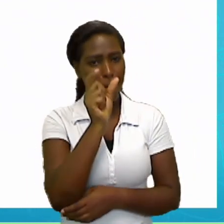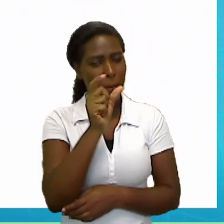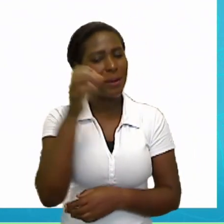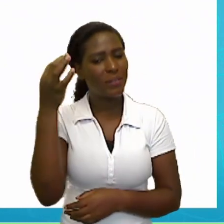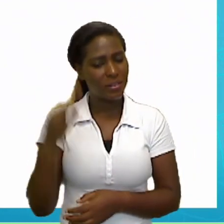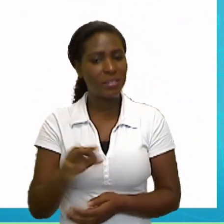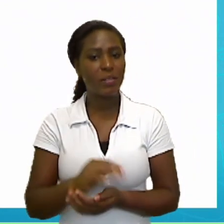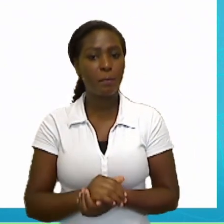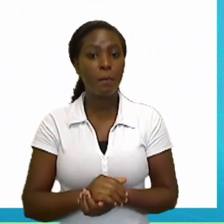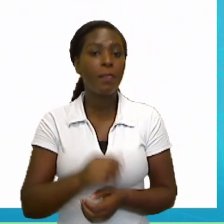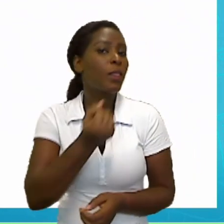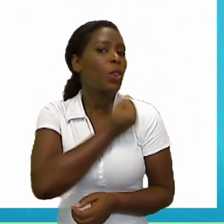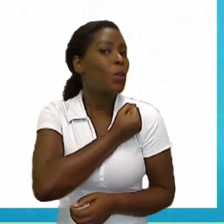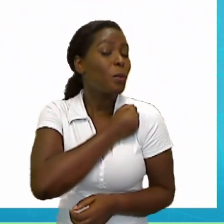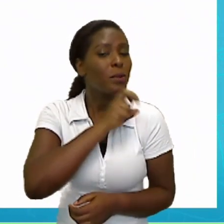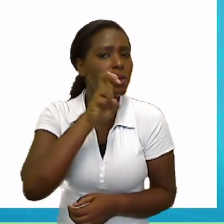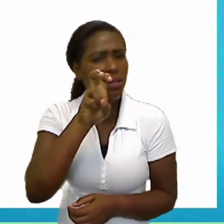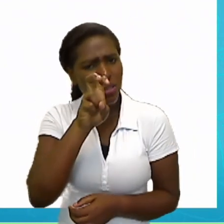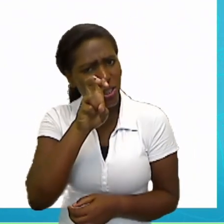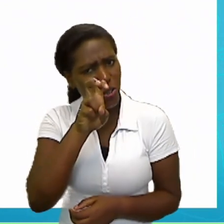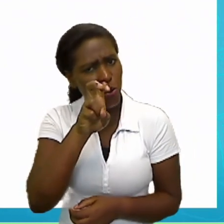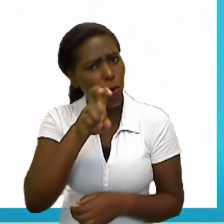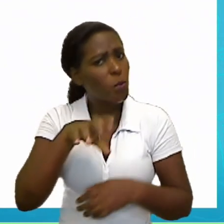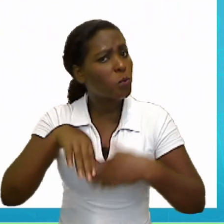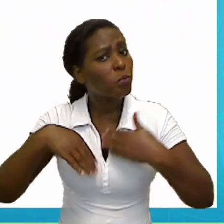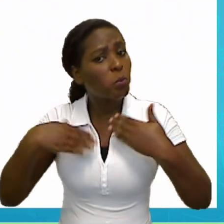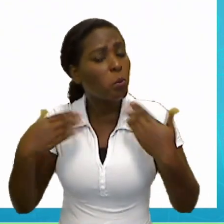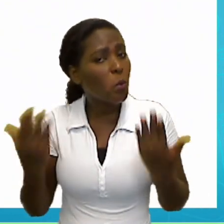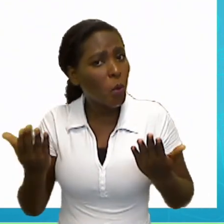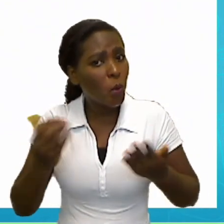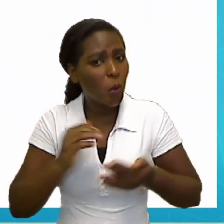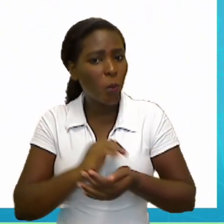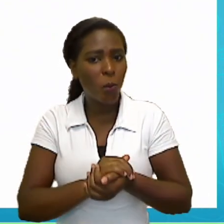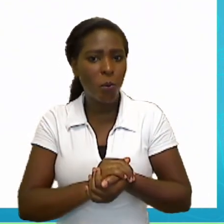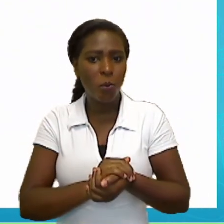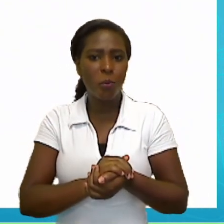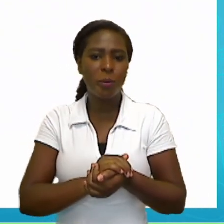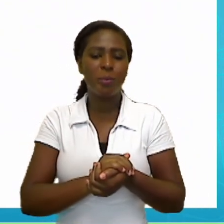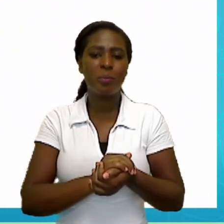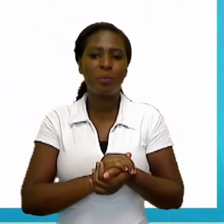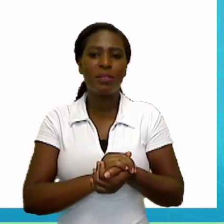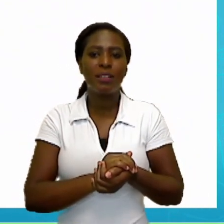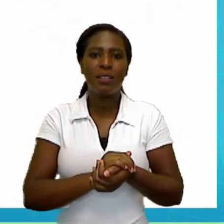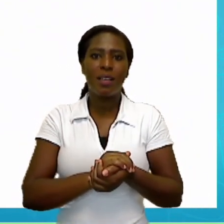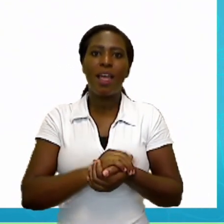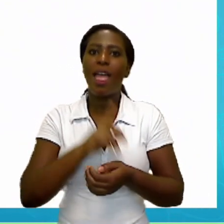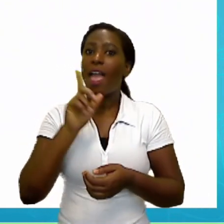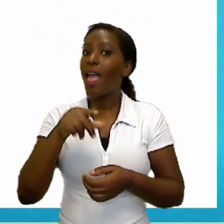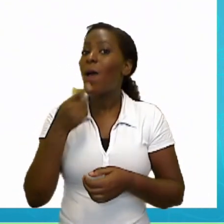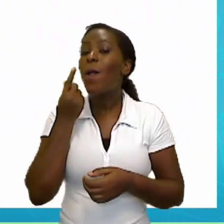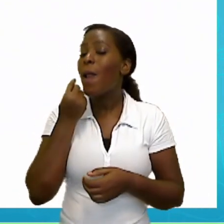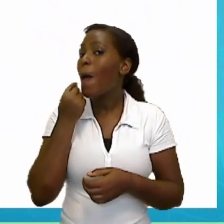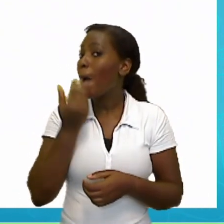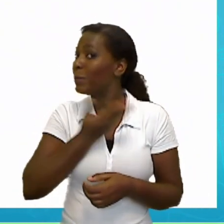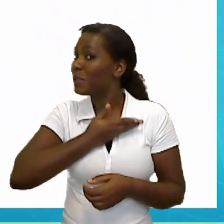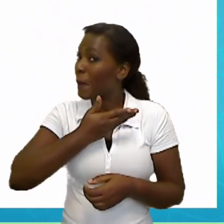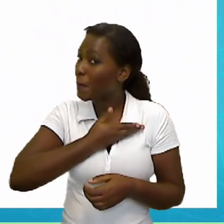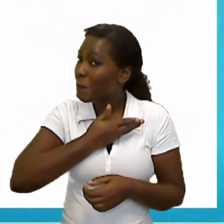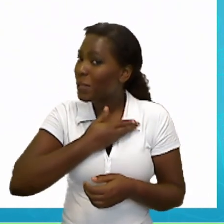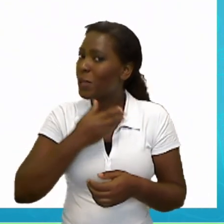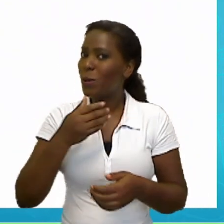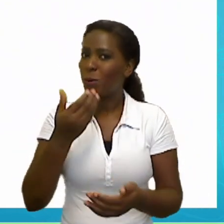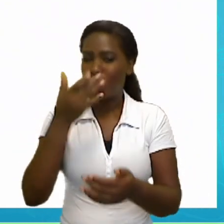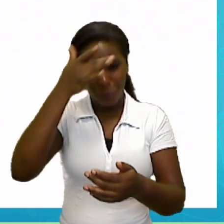que é o five. Eu tenho o pencil, que é meu amiguinho queridinho, né? Que eu não posso esquecê-lo. Que é o lápis. Number five.